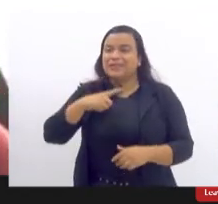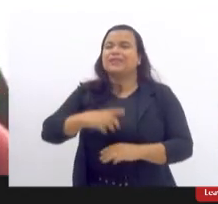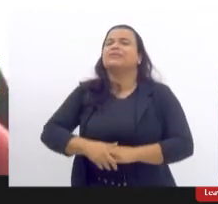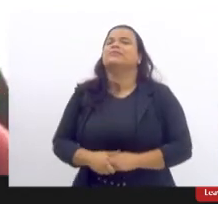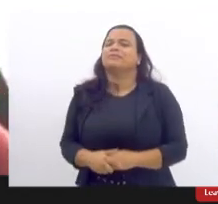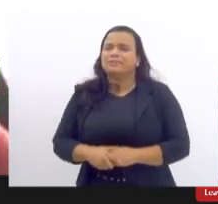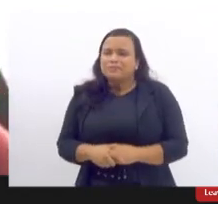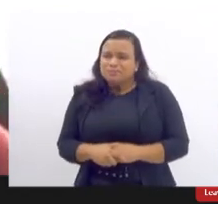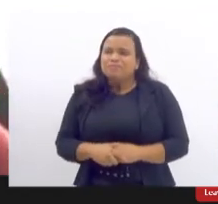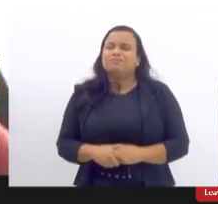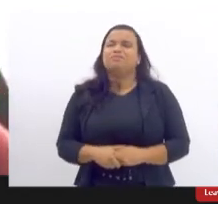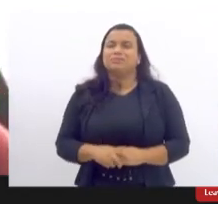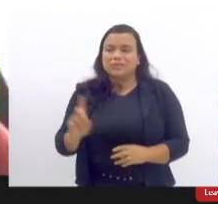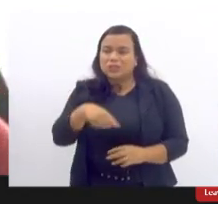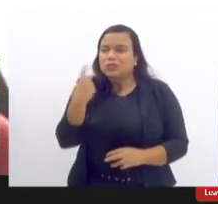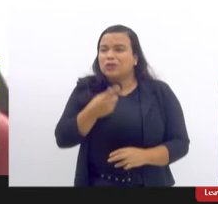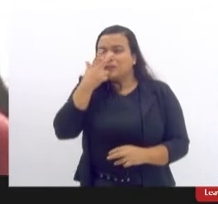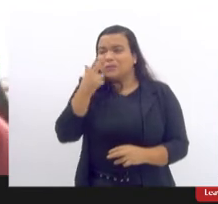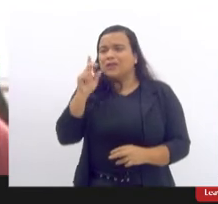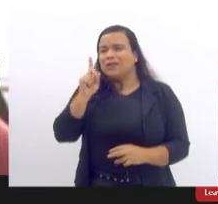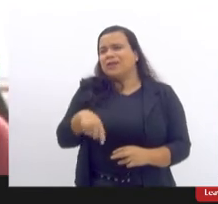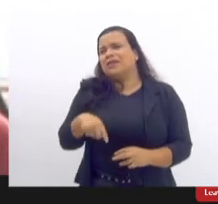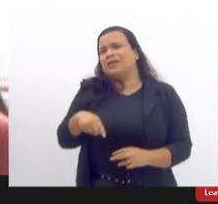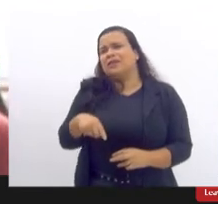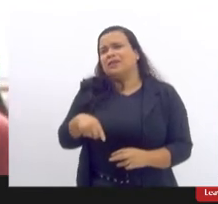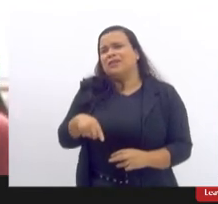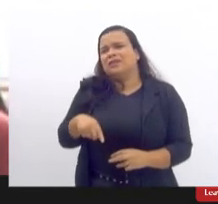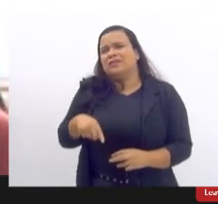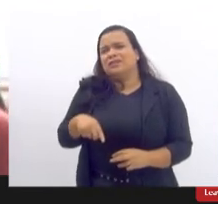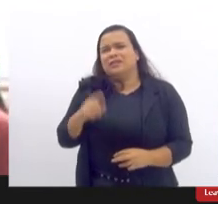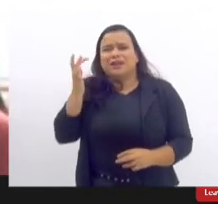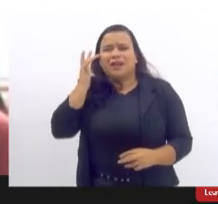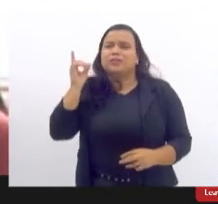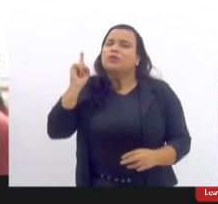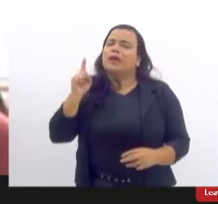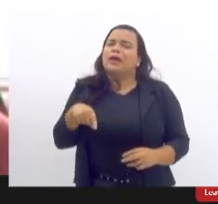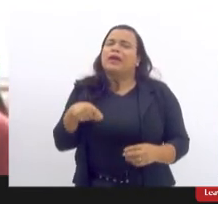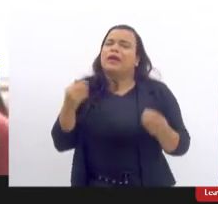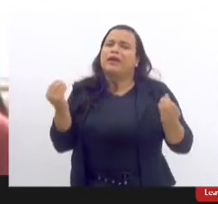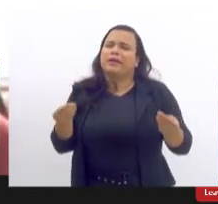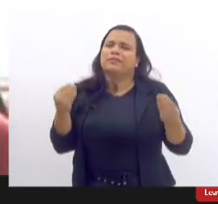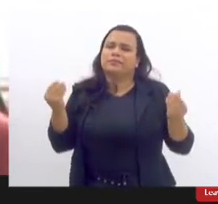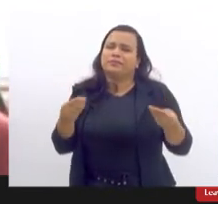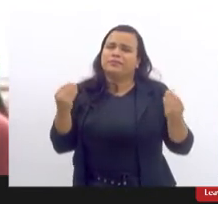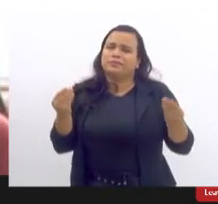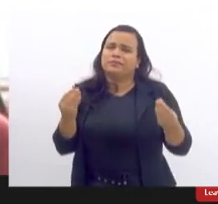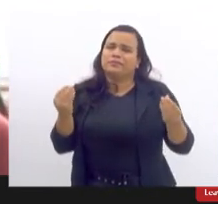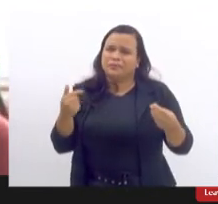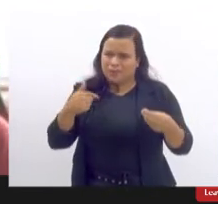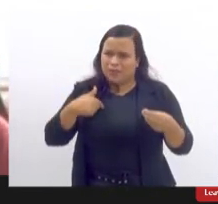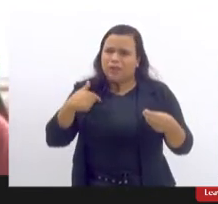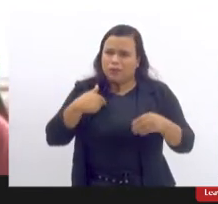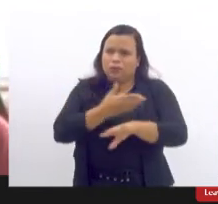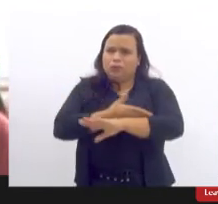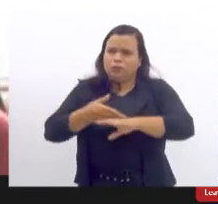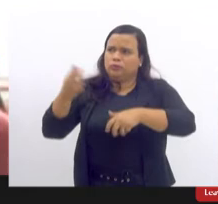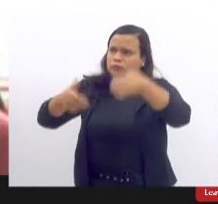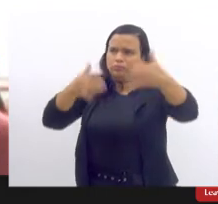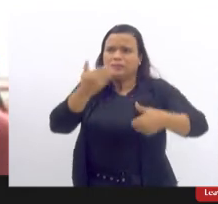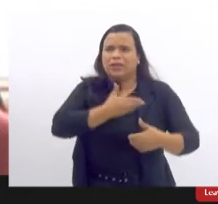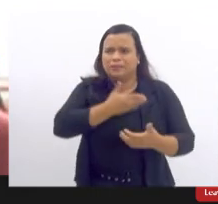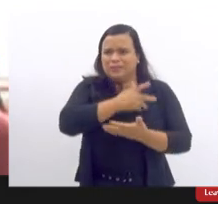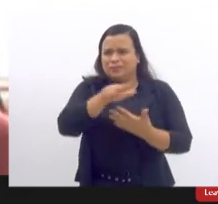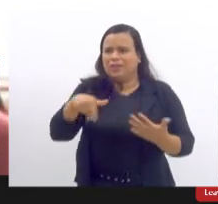vem sendo eu acredito até e eu tenho até comentado com amigas